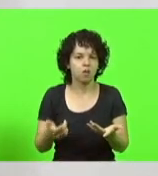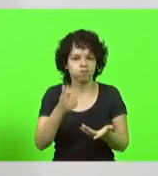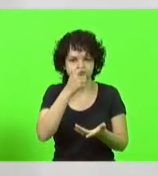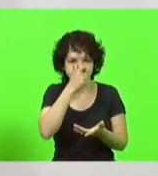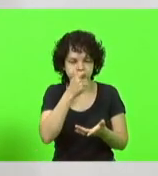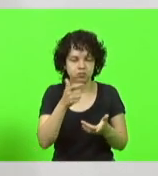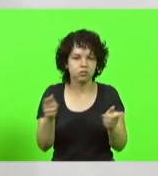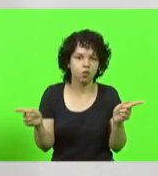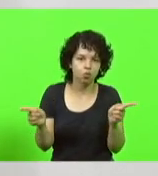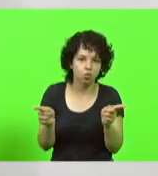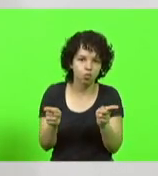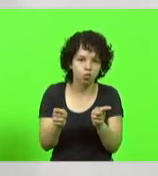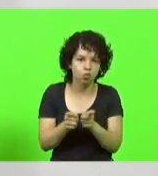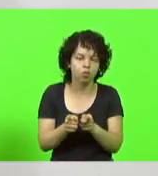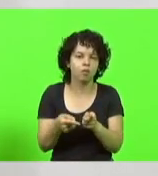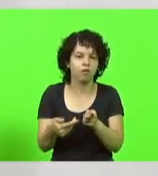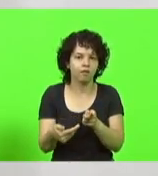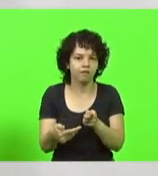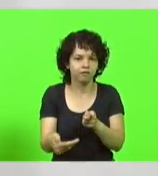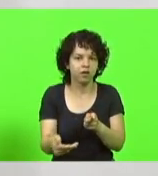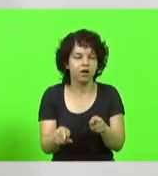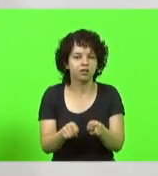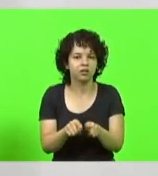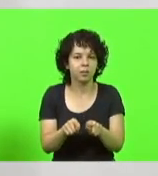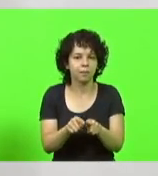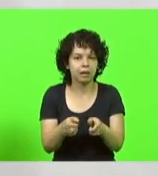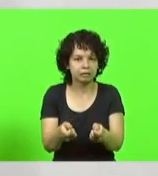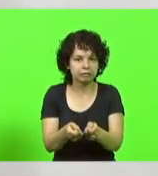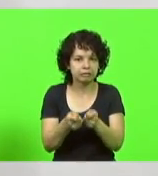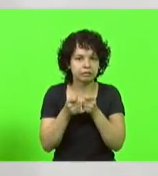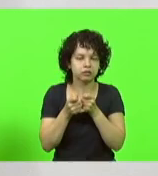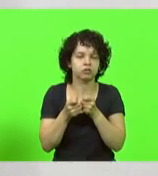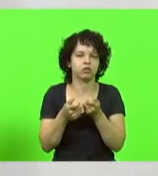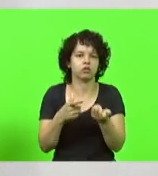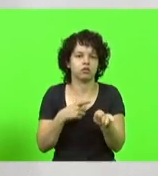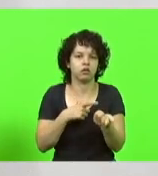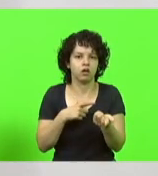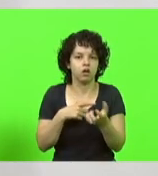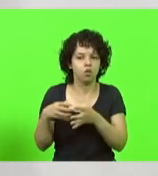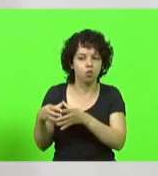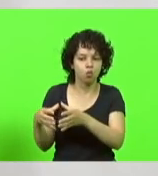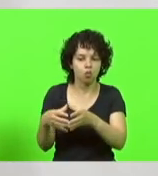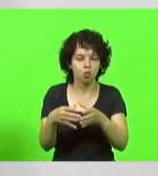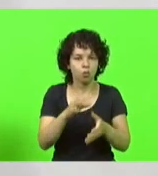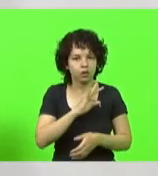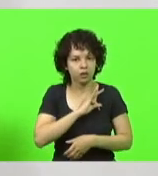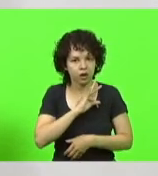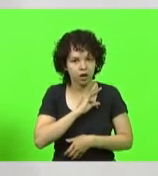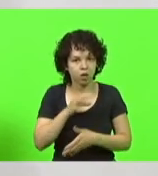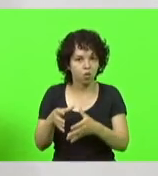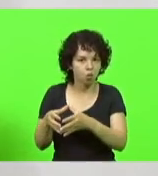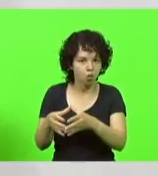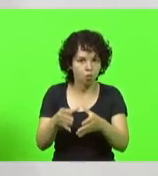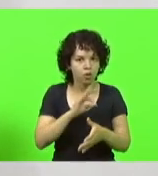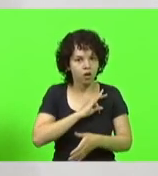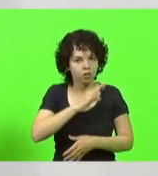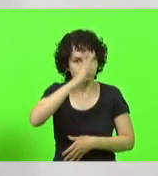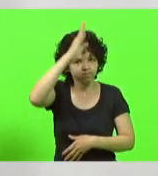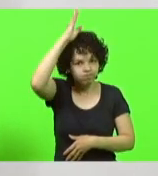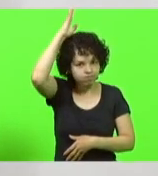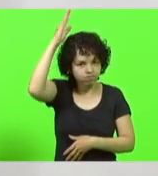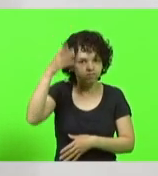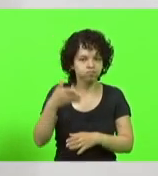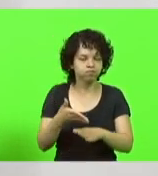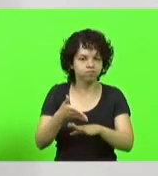demandas, o represamento que tem, porque tão logo os técnicos lá, a equipe técnica do Corpo Bombeiro, ele